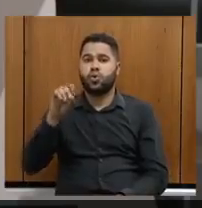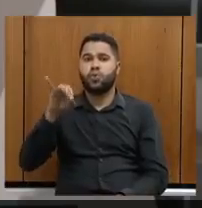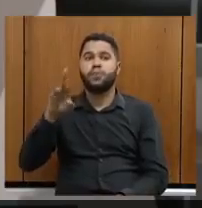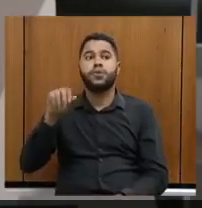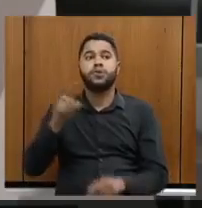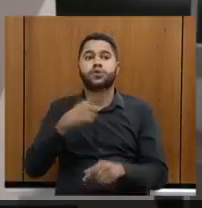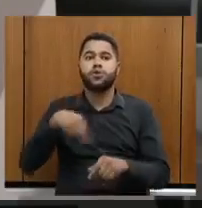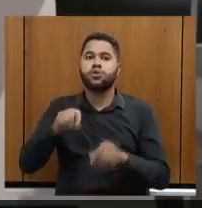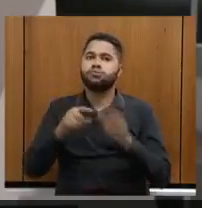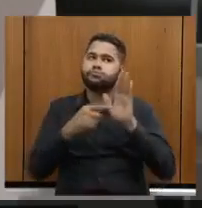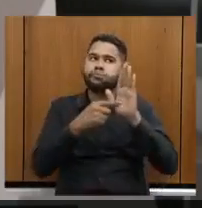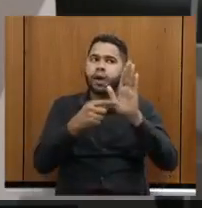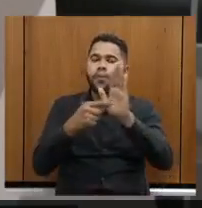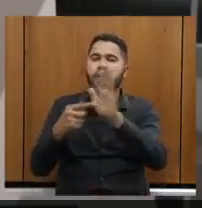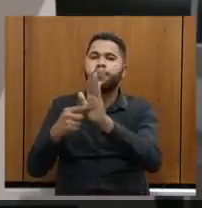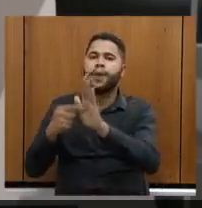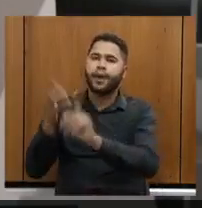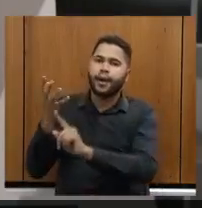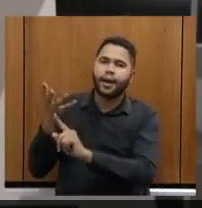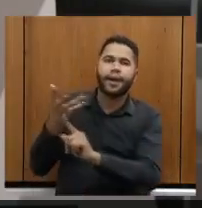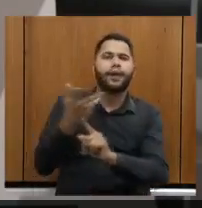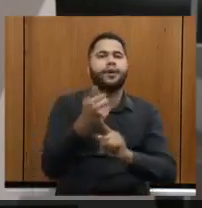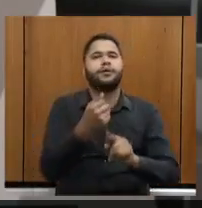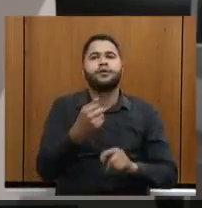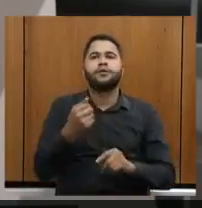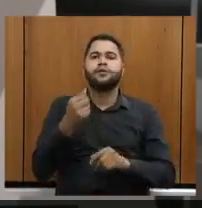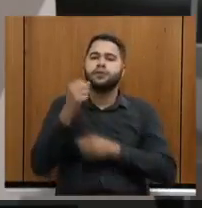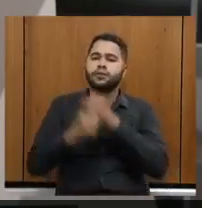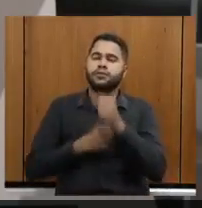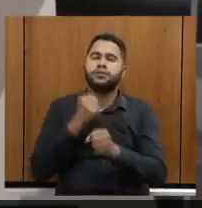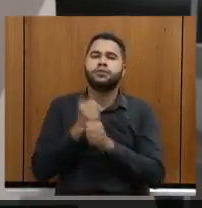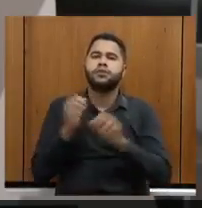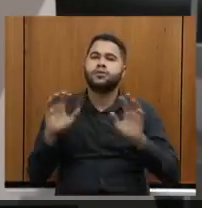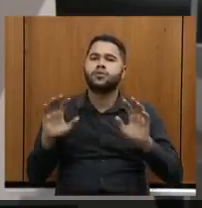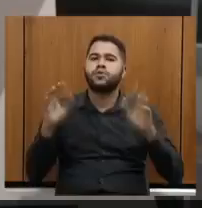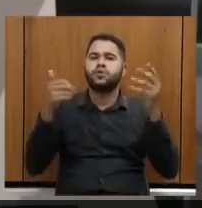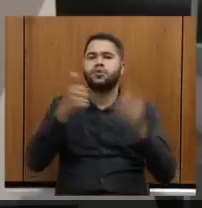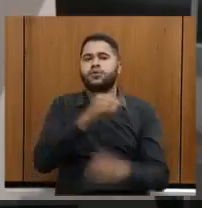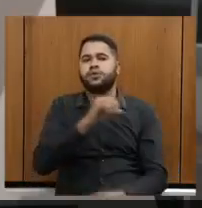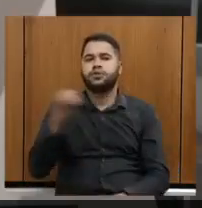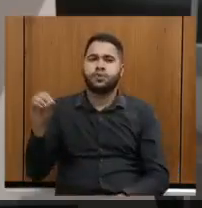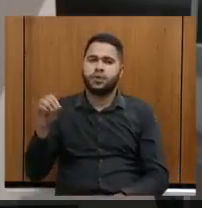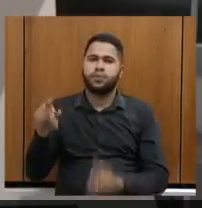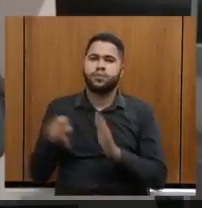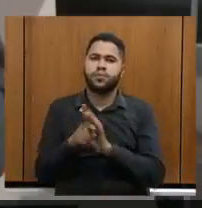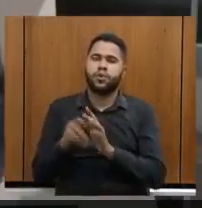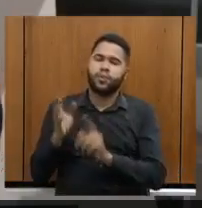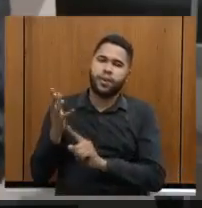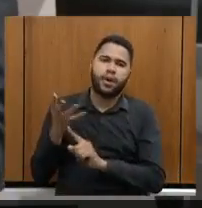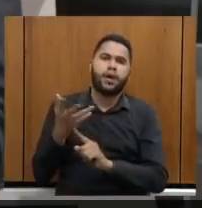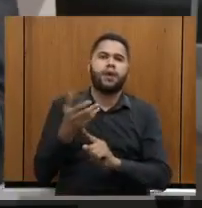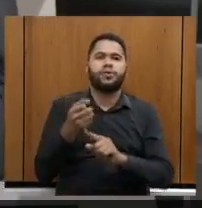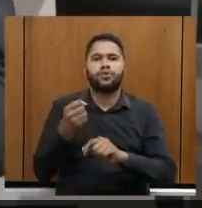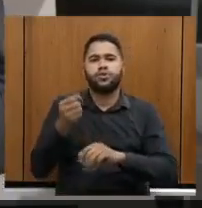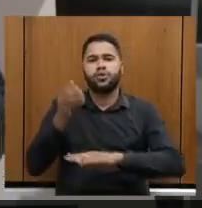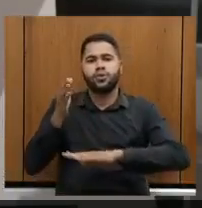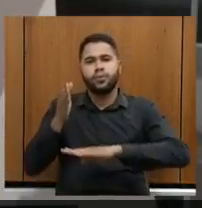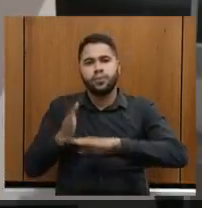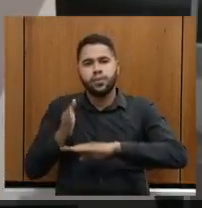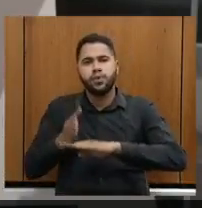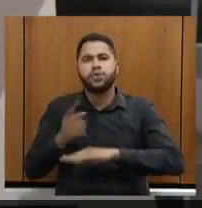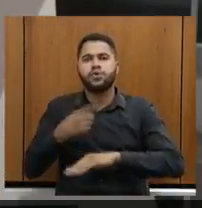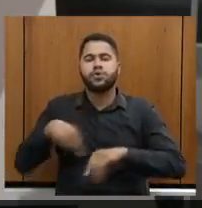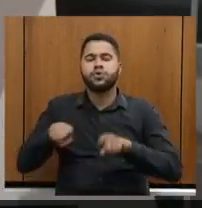exposições, e, sobretudo, neste ano que vem, na comemoração dos 100 anos da Semana de Arte Moderna. E, com o Via Liberdade, nós